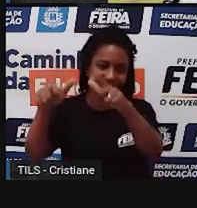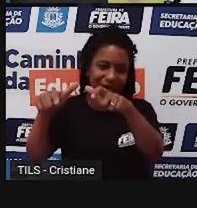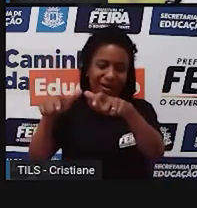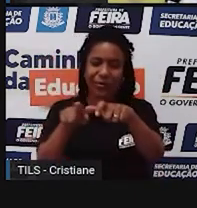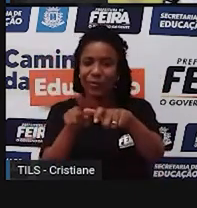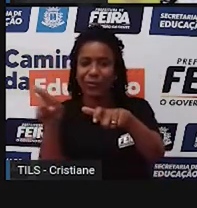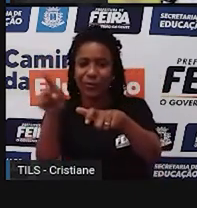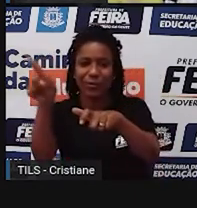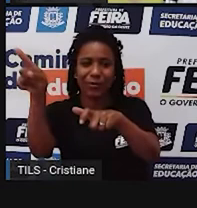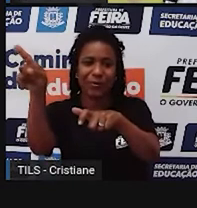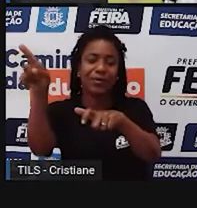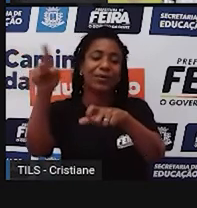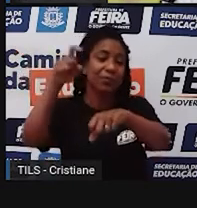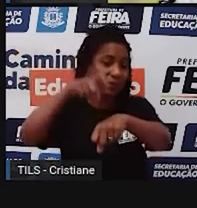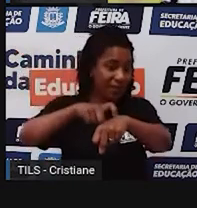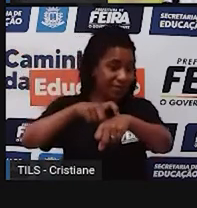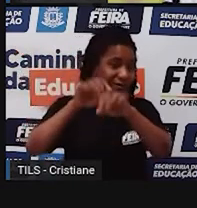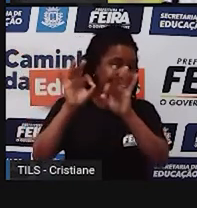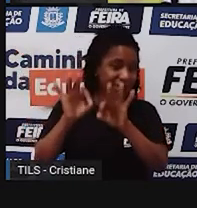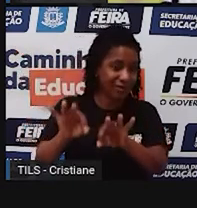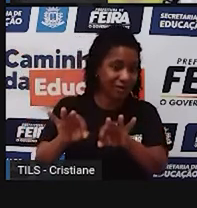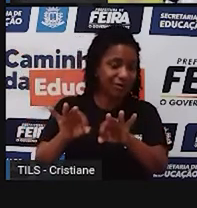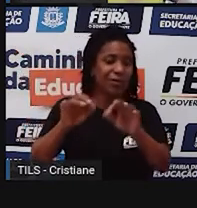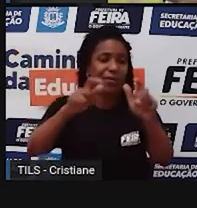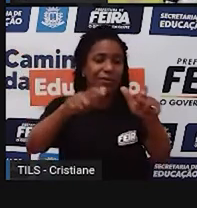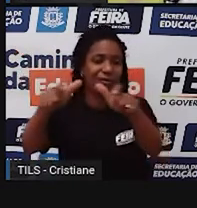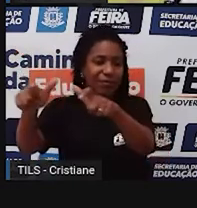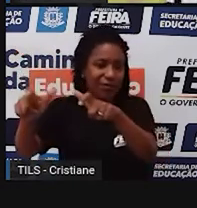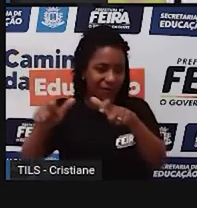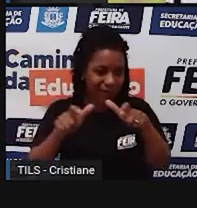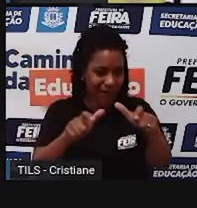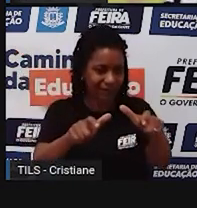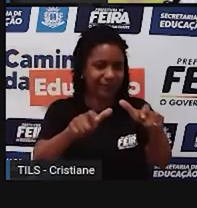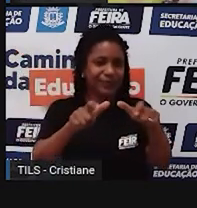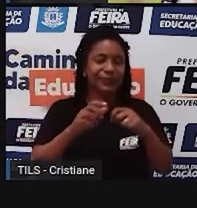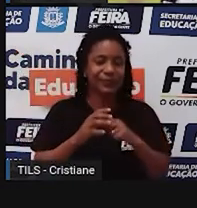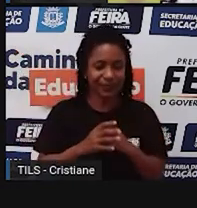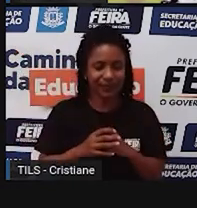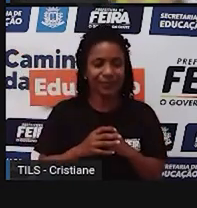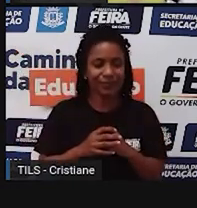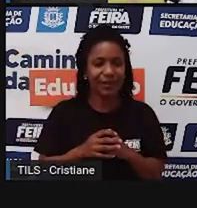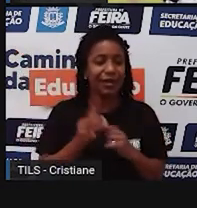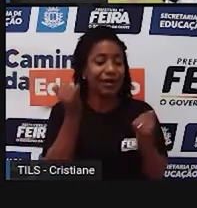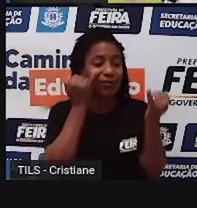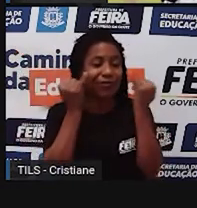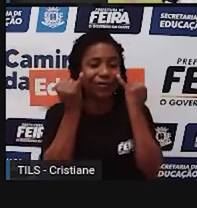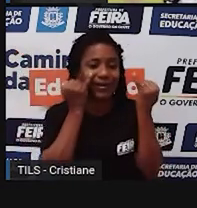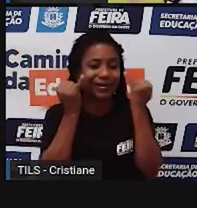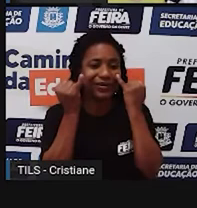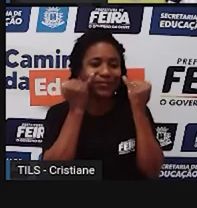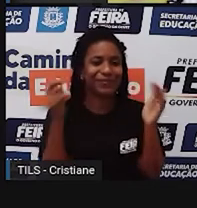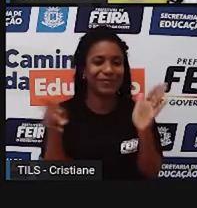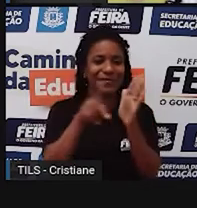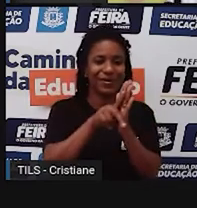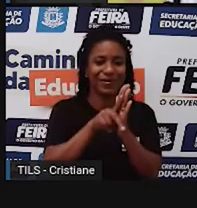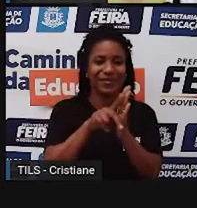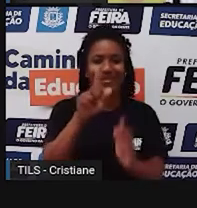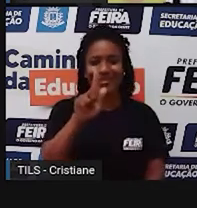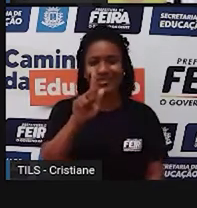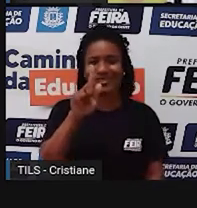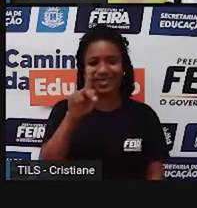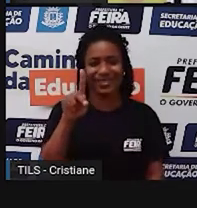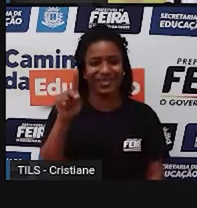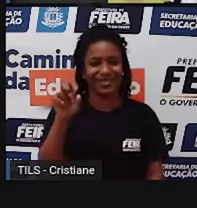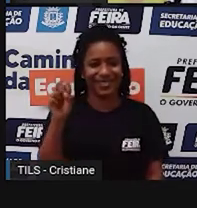pode mandar em tempo real, ou aquela localização fixa. Que informação que eles estão usando? Essas informações aí do sistema do